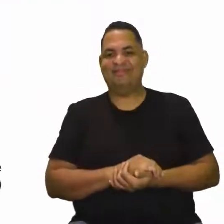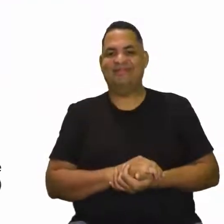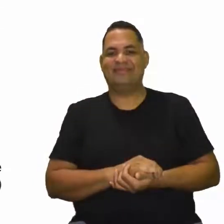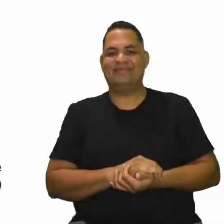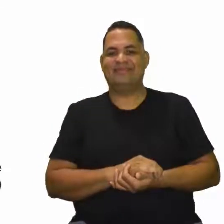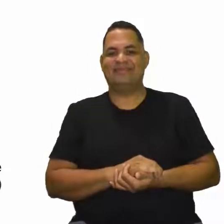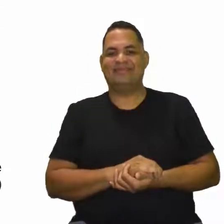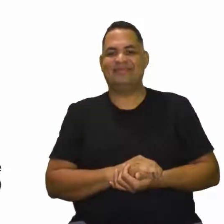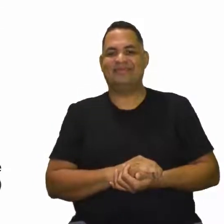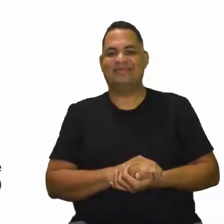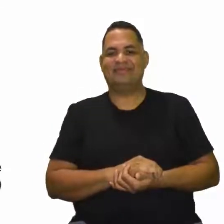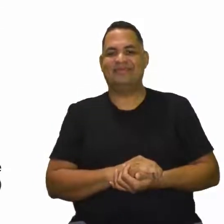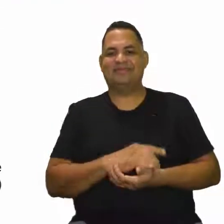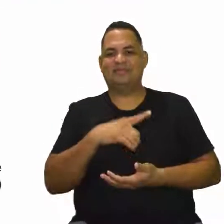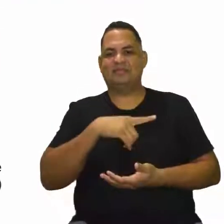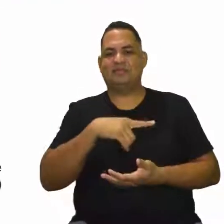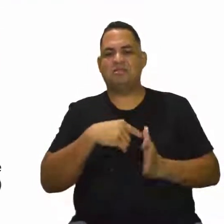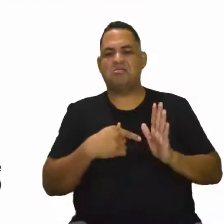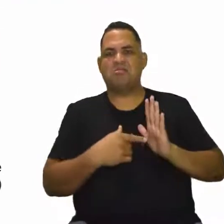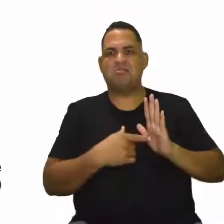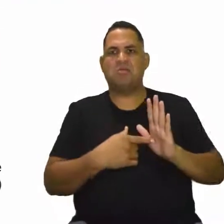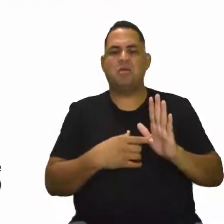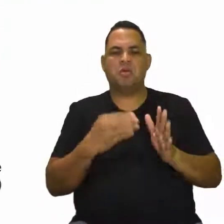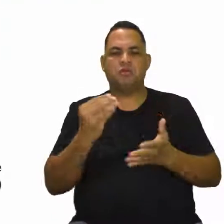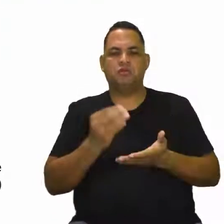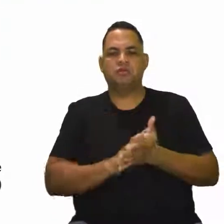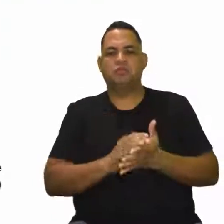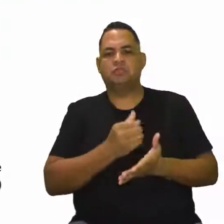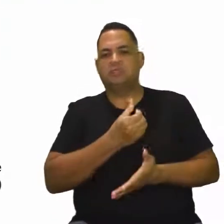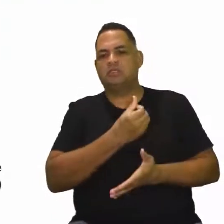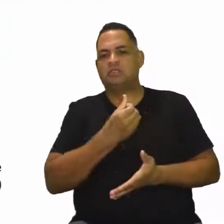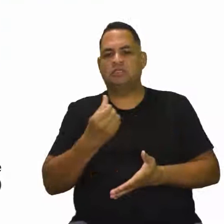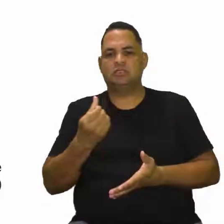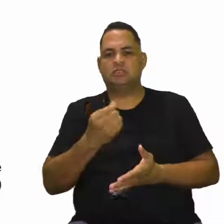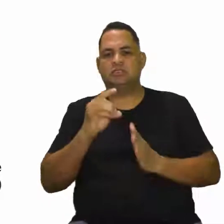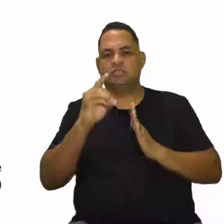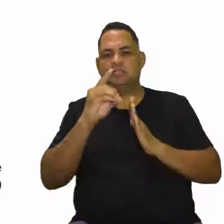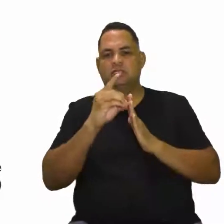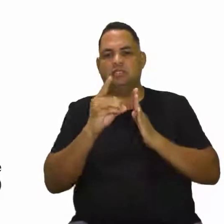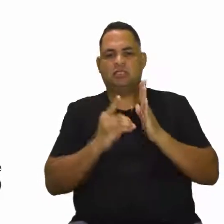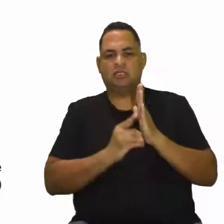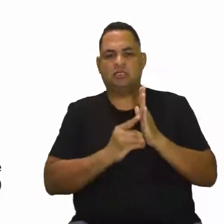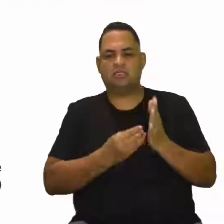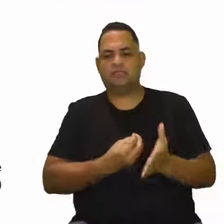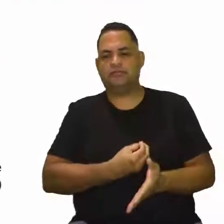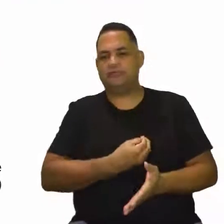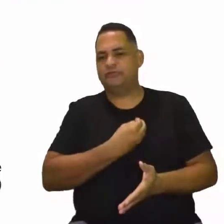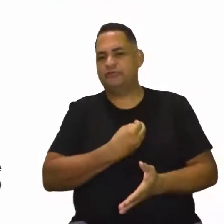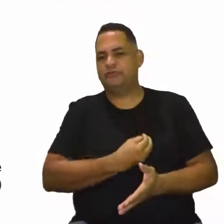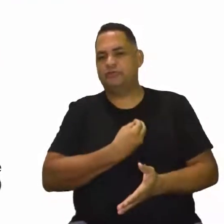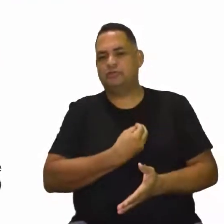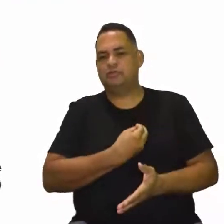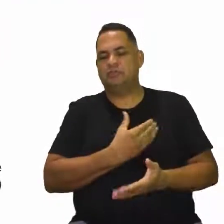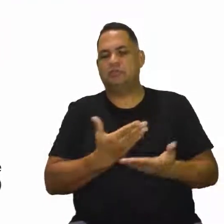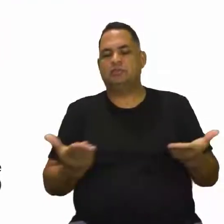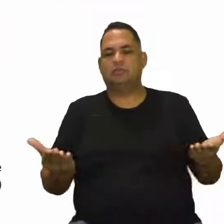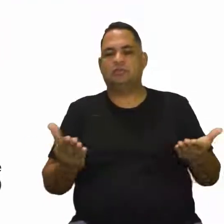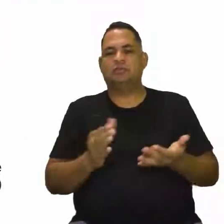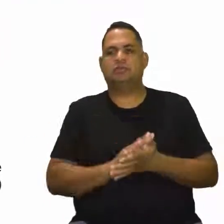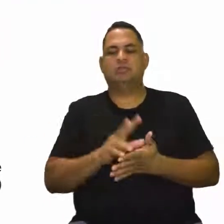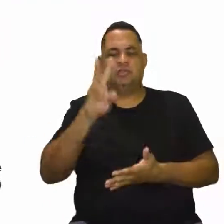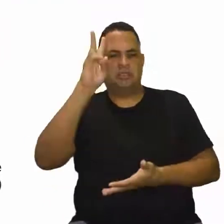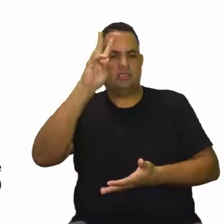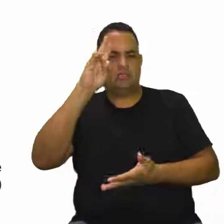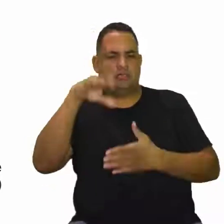E aí, nós temos maiores evidências aí a partir da sexta década de vida. Lembra lá que a gente viu que